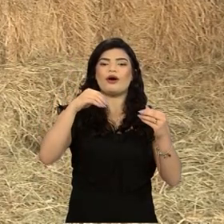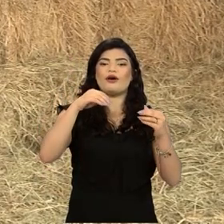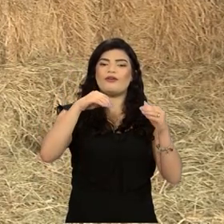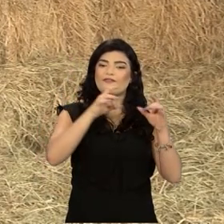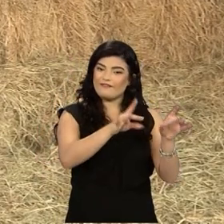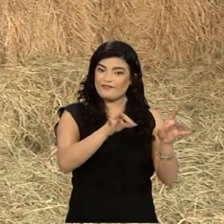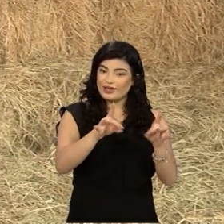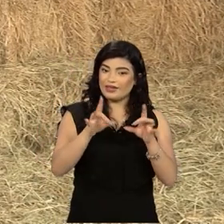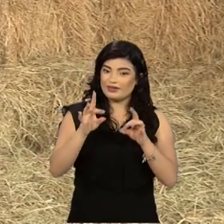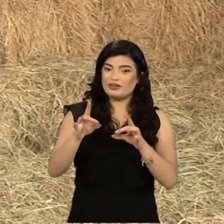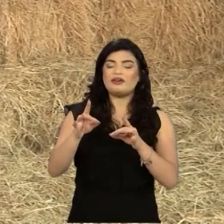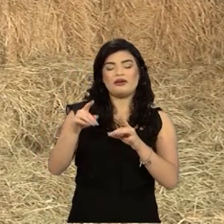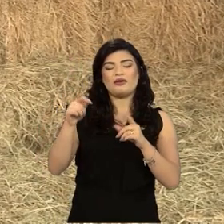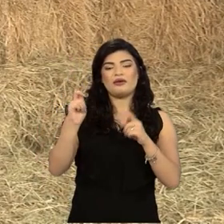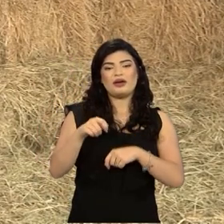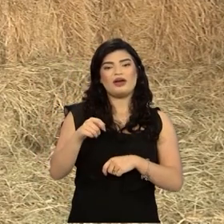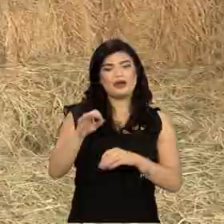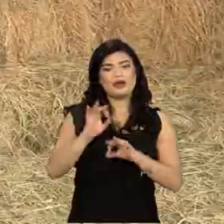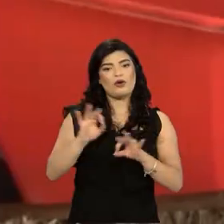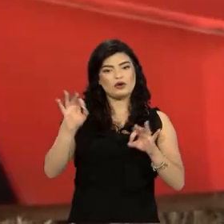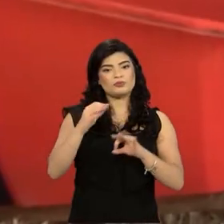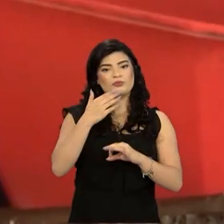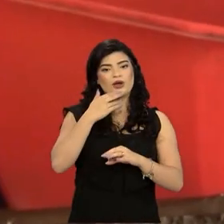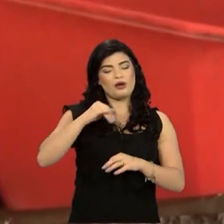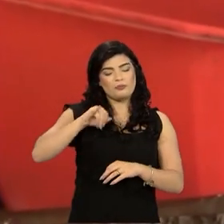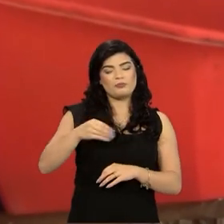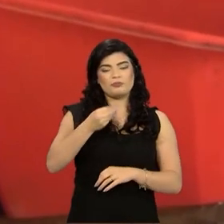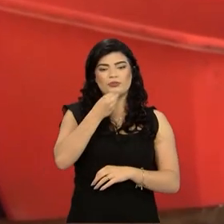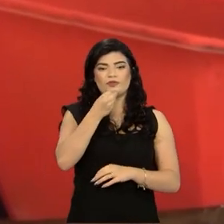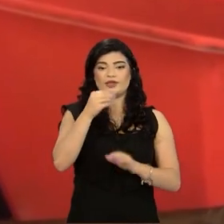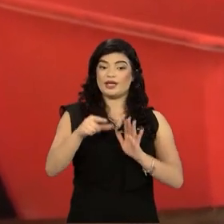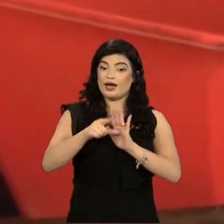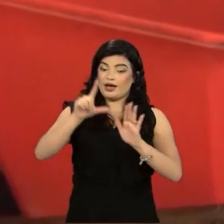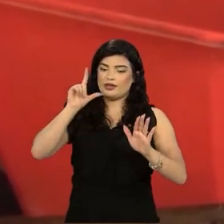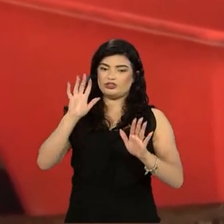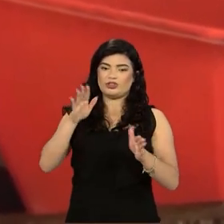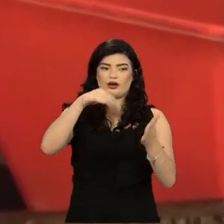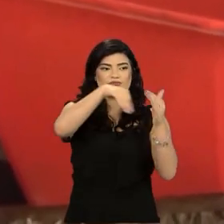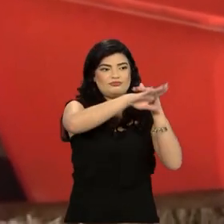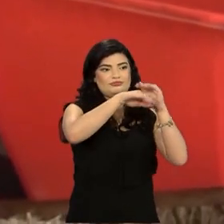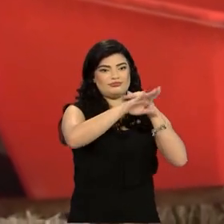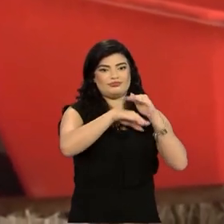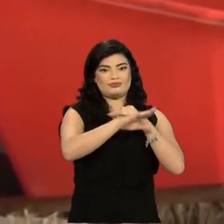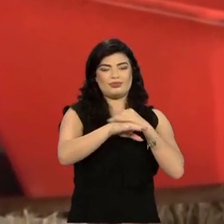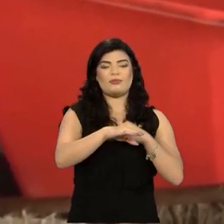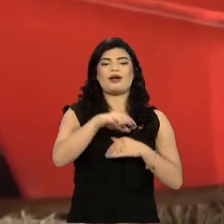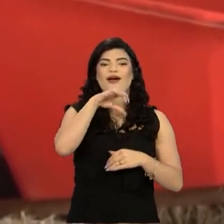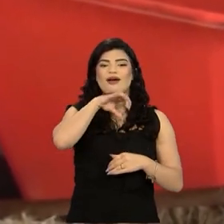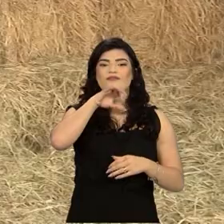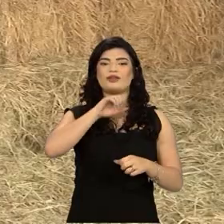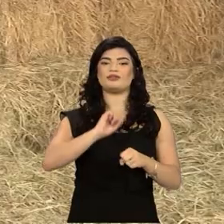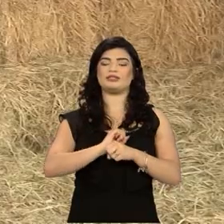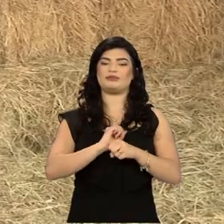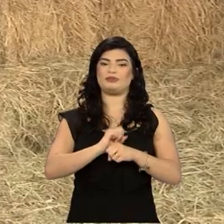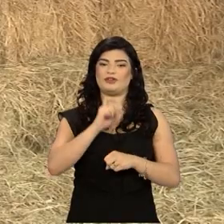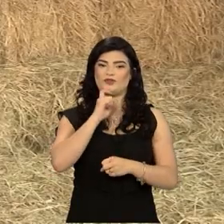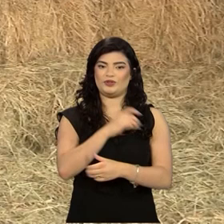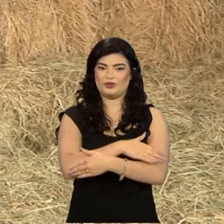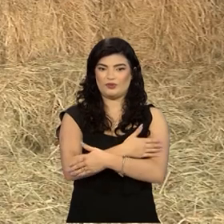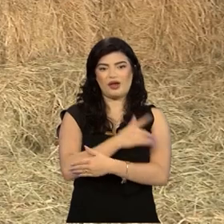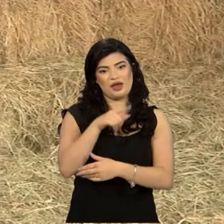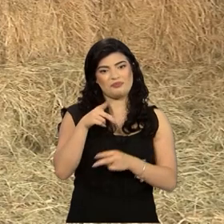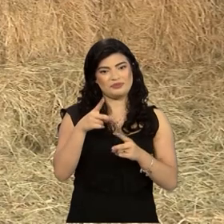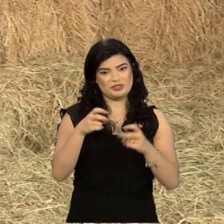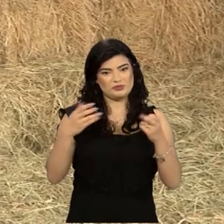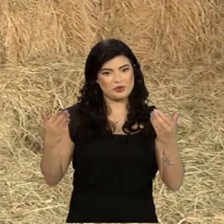excelente época para se estocar com alimento para os cavalos aguardando o inverno. Que é o que a gente está vendo,